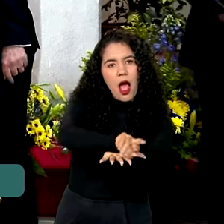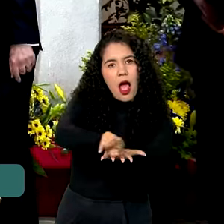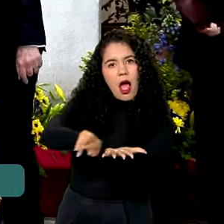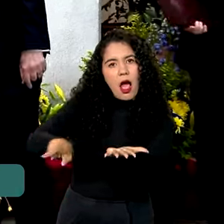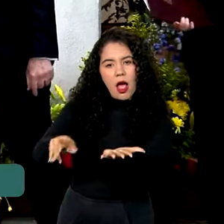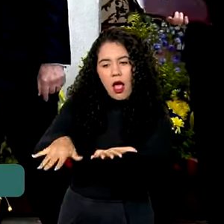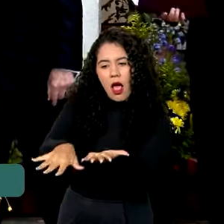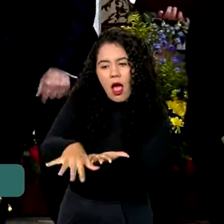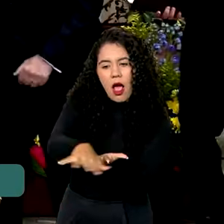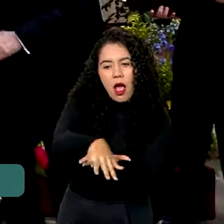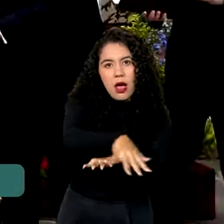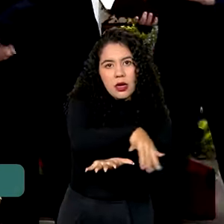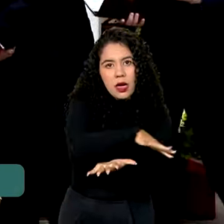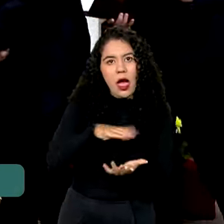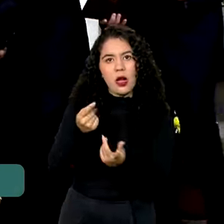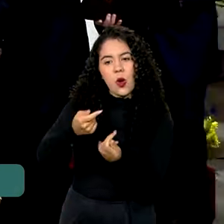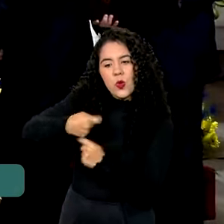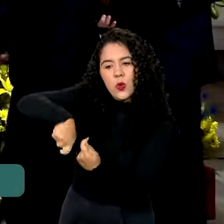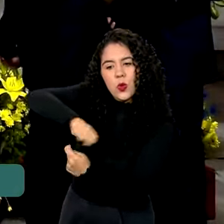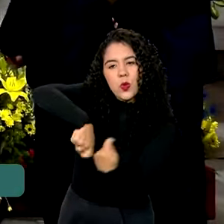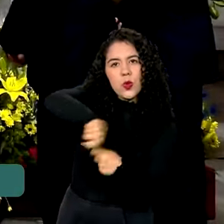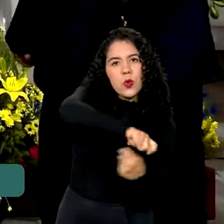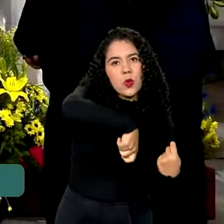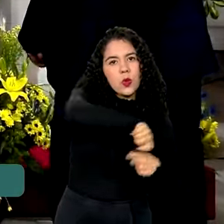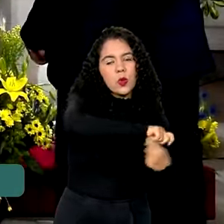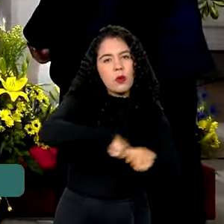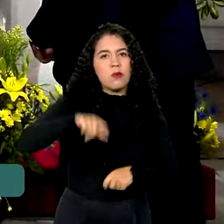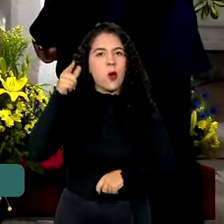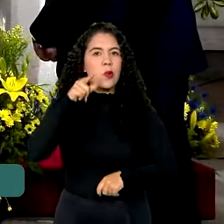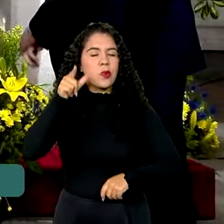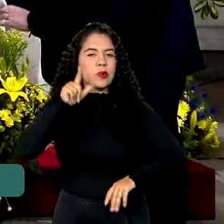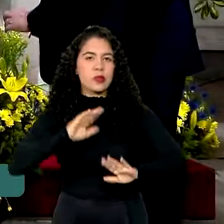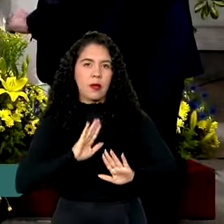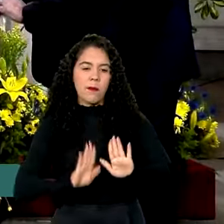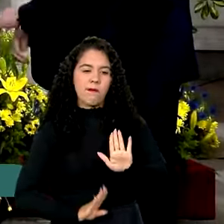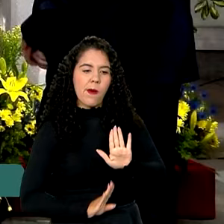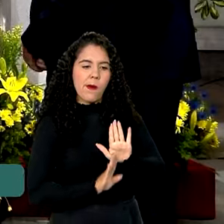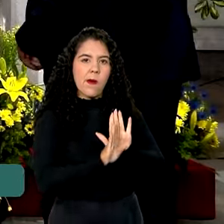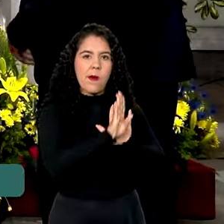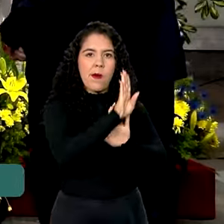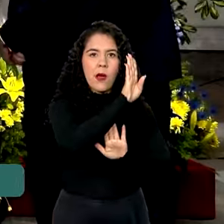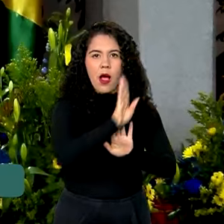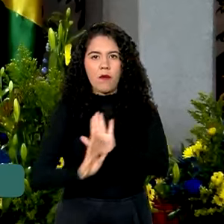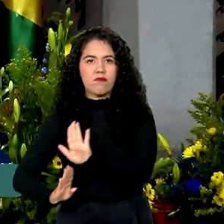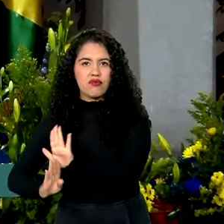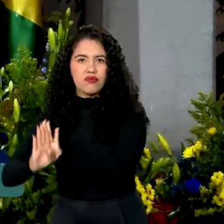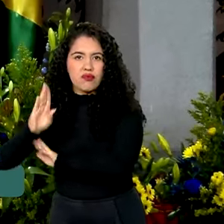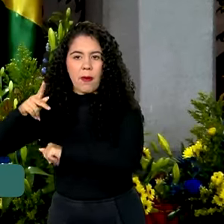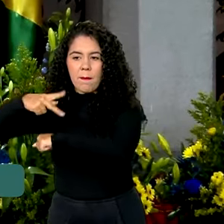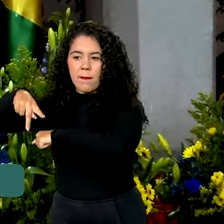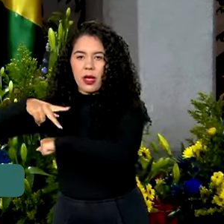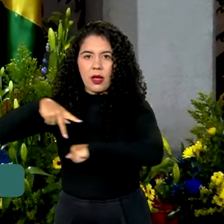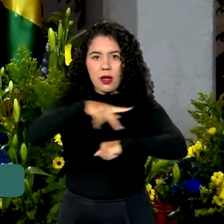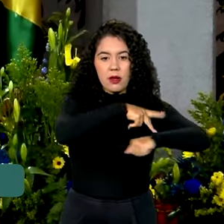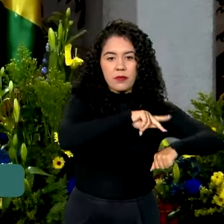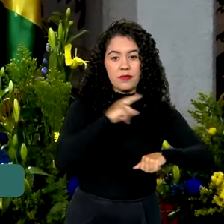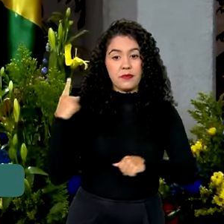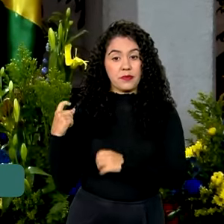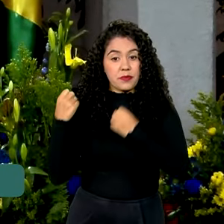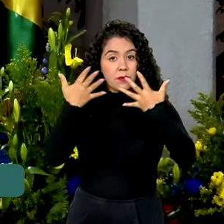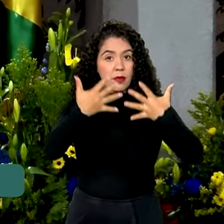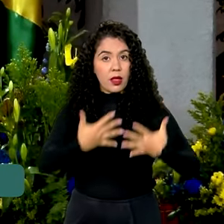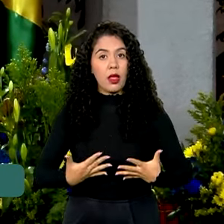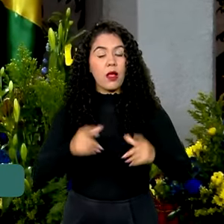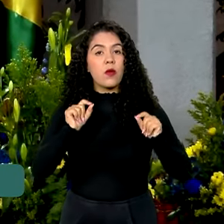econômicas com alto potencial de crescimento para ambos os países. A integração sul-americana